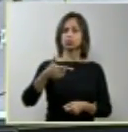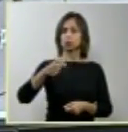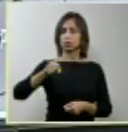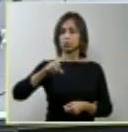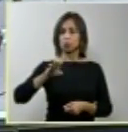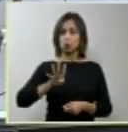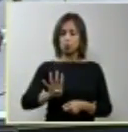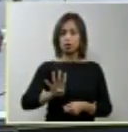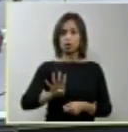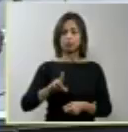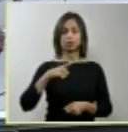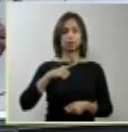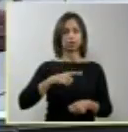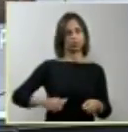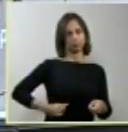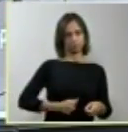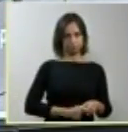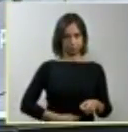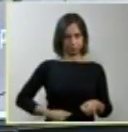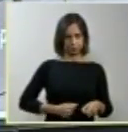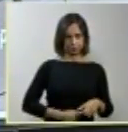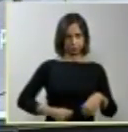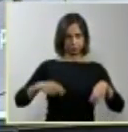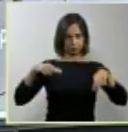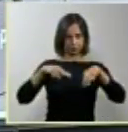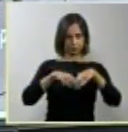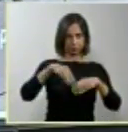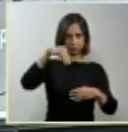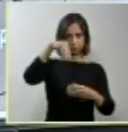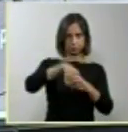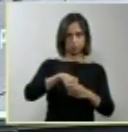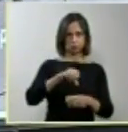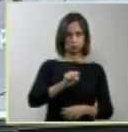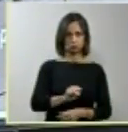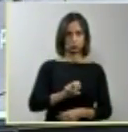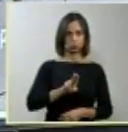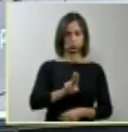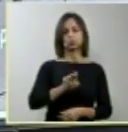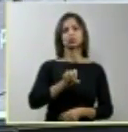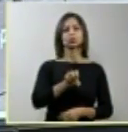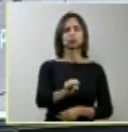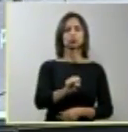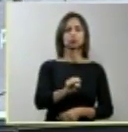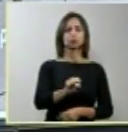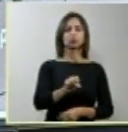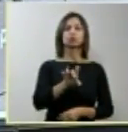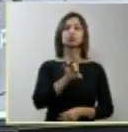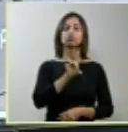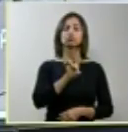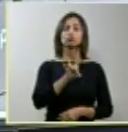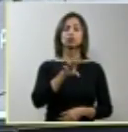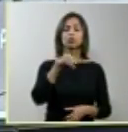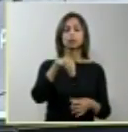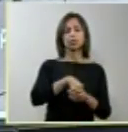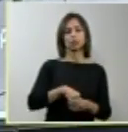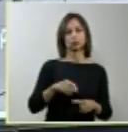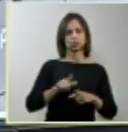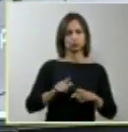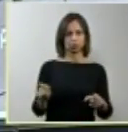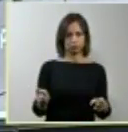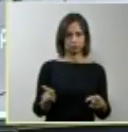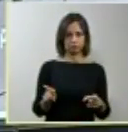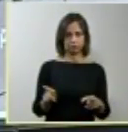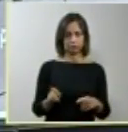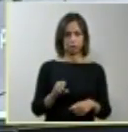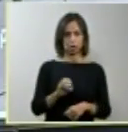ultrassonografias no SUS, só na área de obstetrícia. E nós